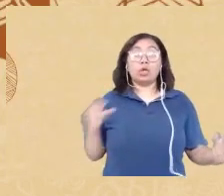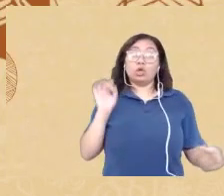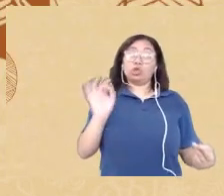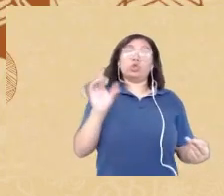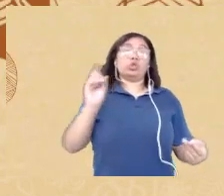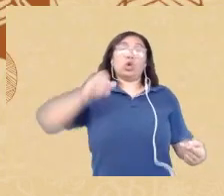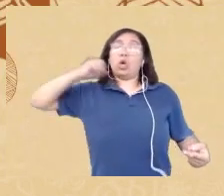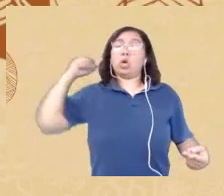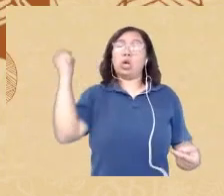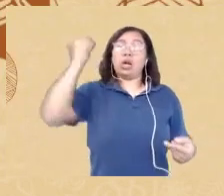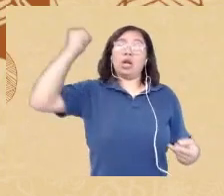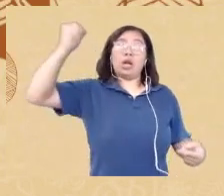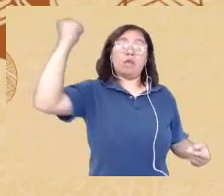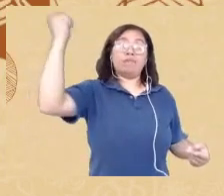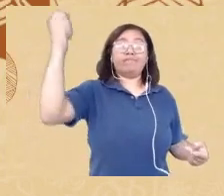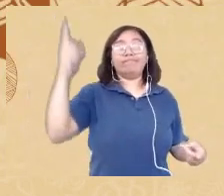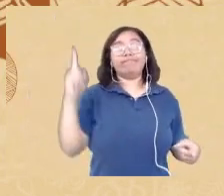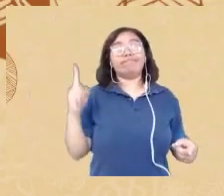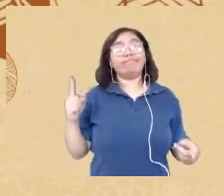algum momento